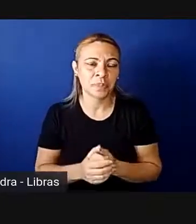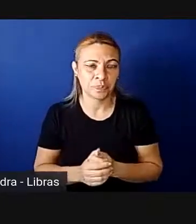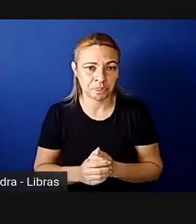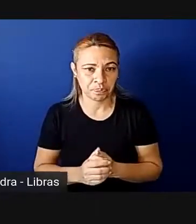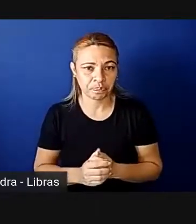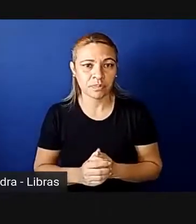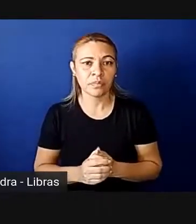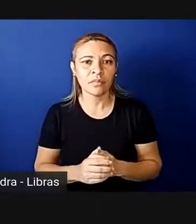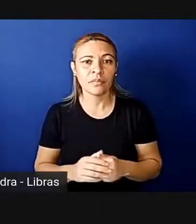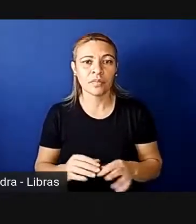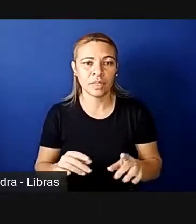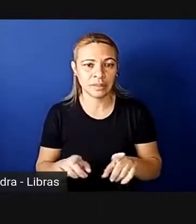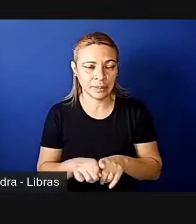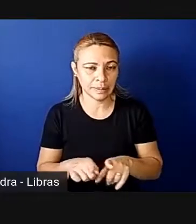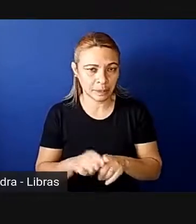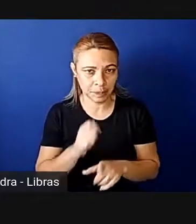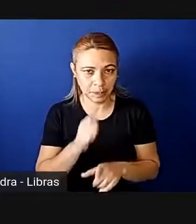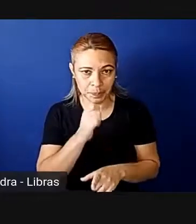além disso,